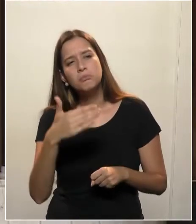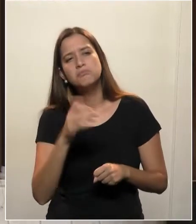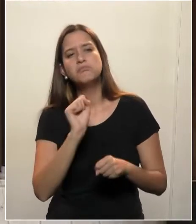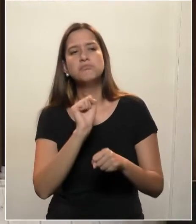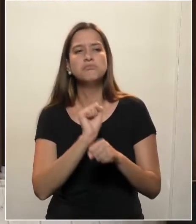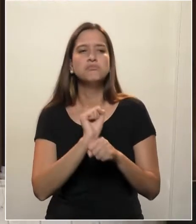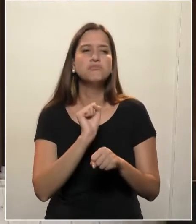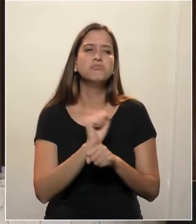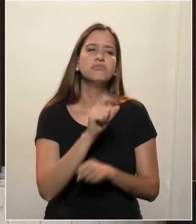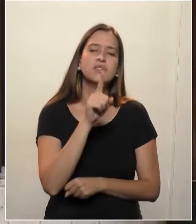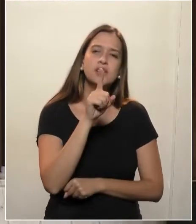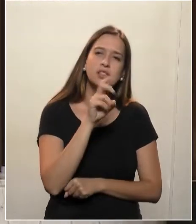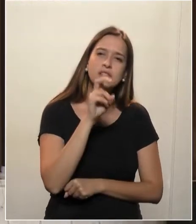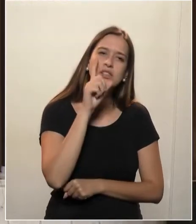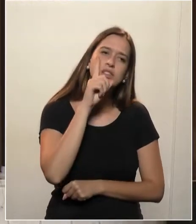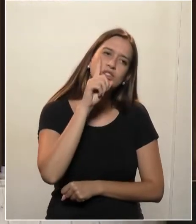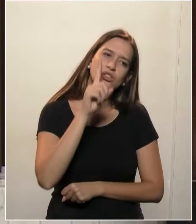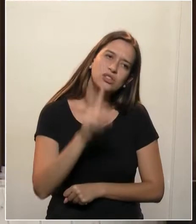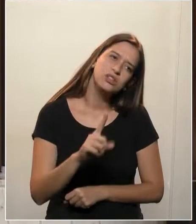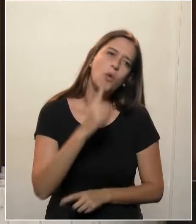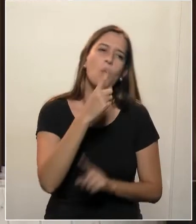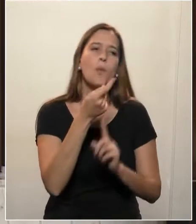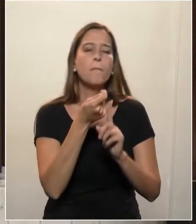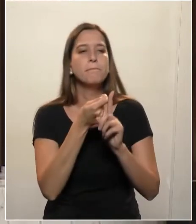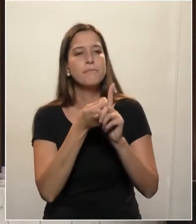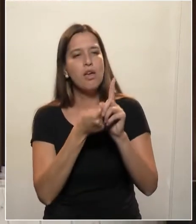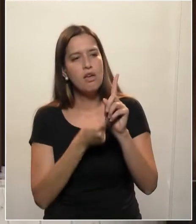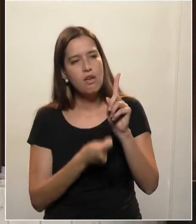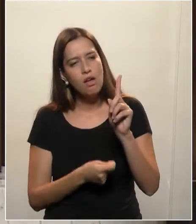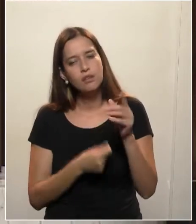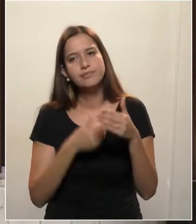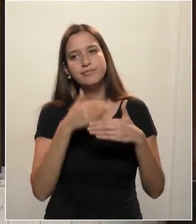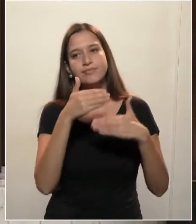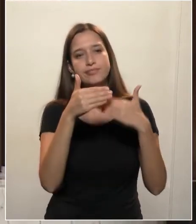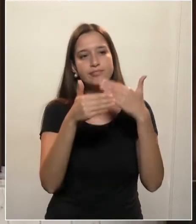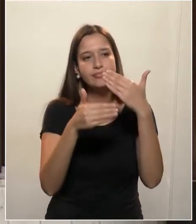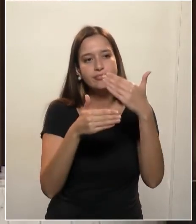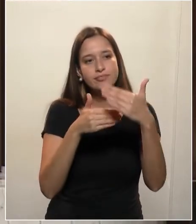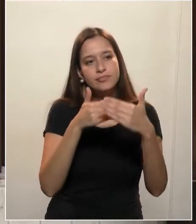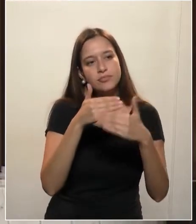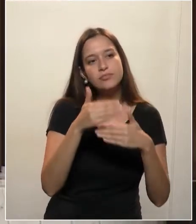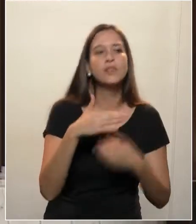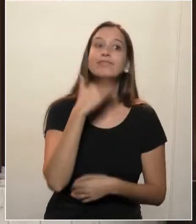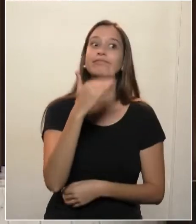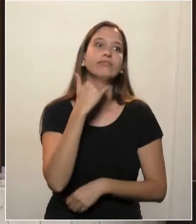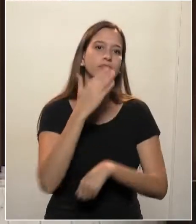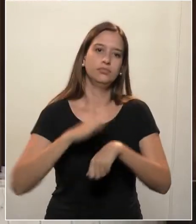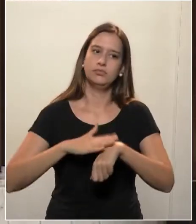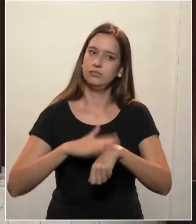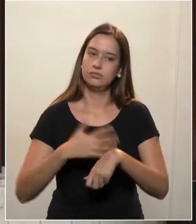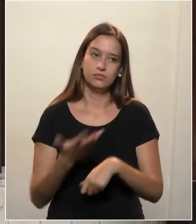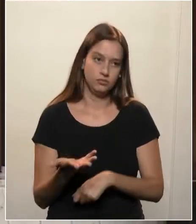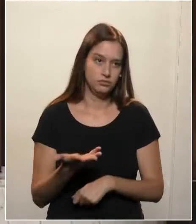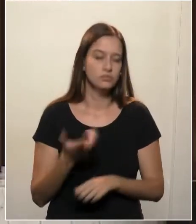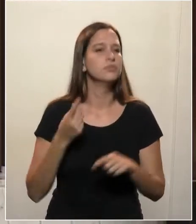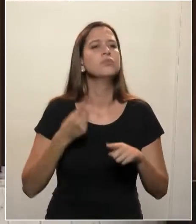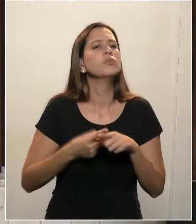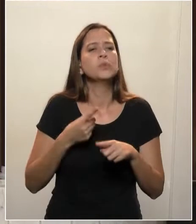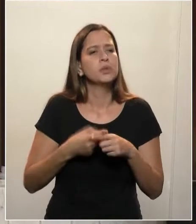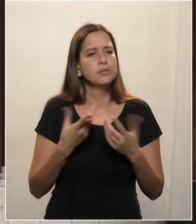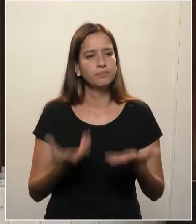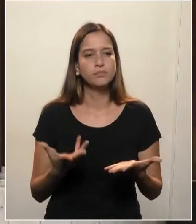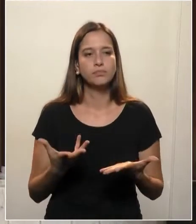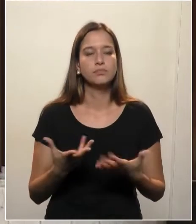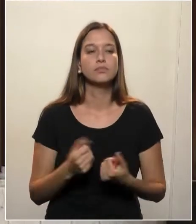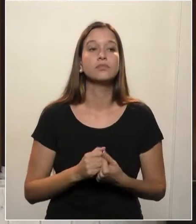dias, daqui a mês, porque daí não vale mais nada. Por que isso? Porque nós